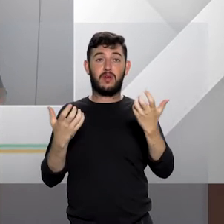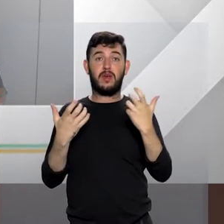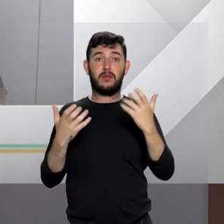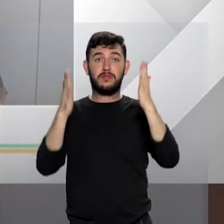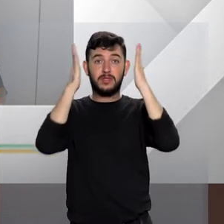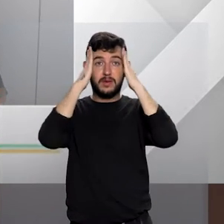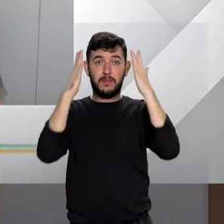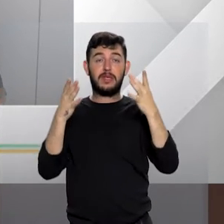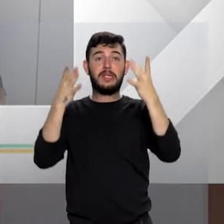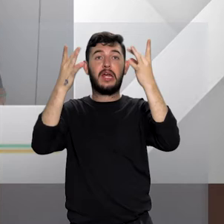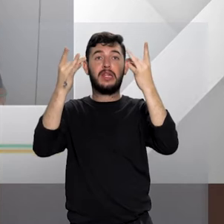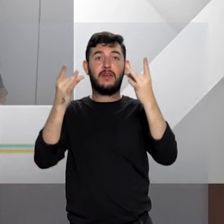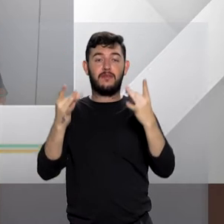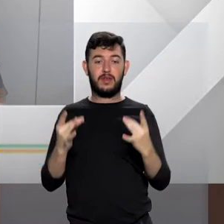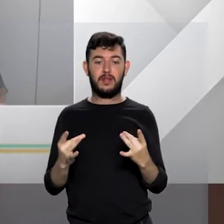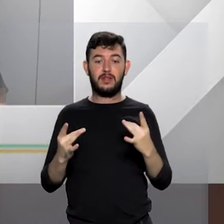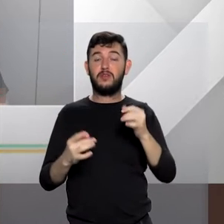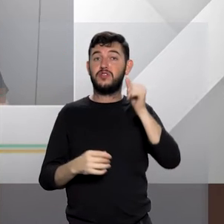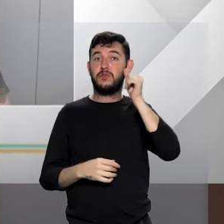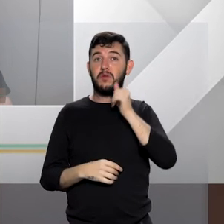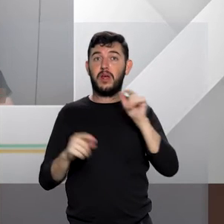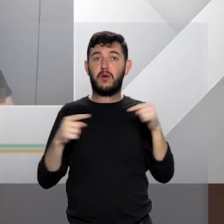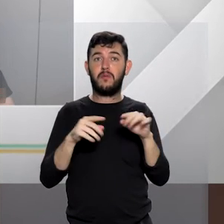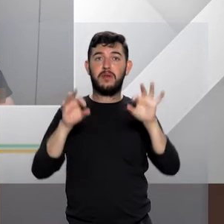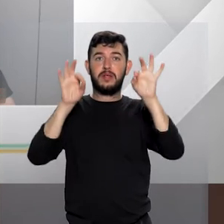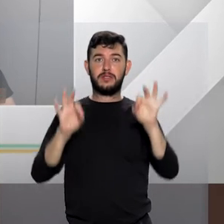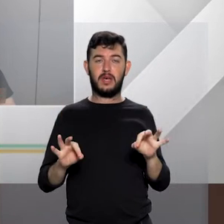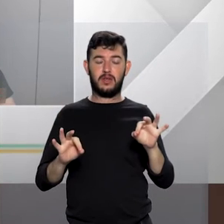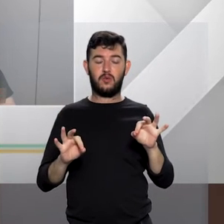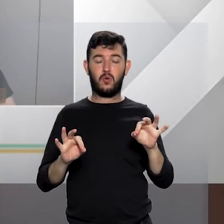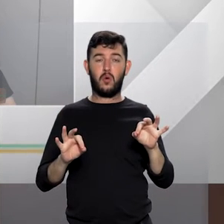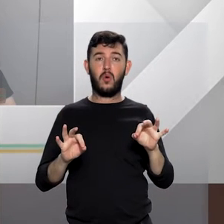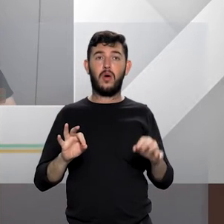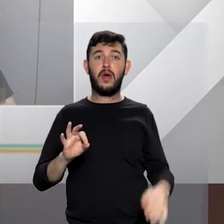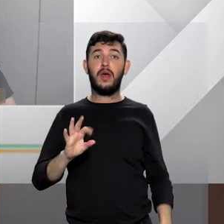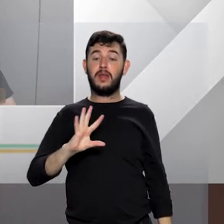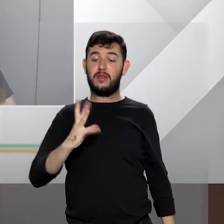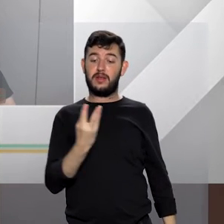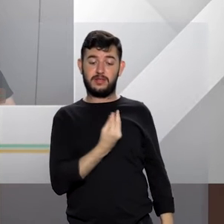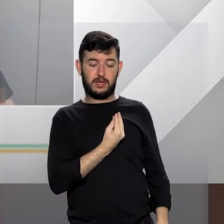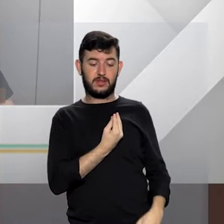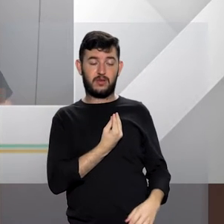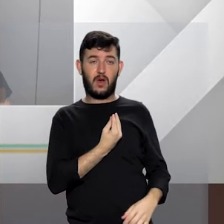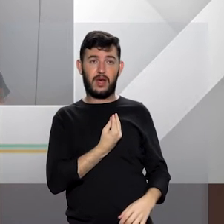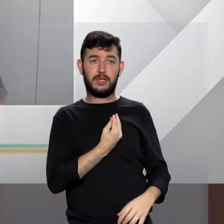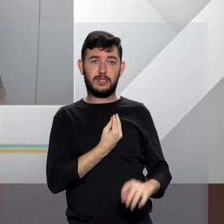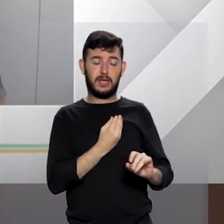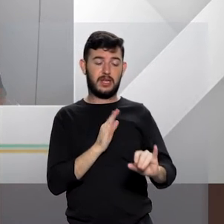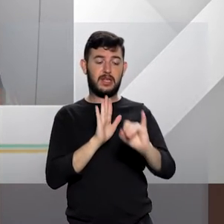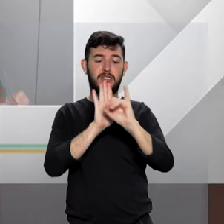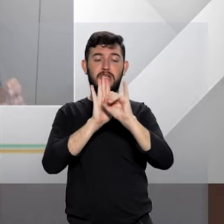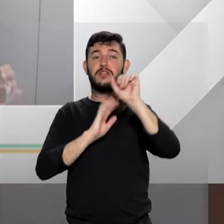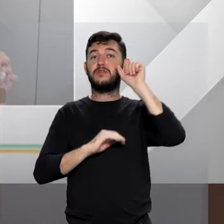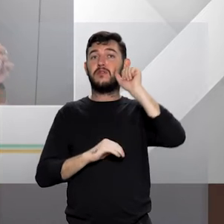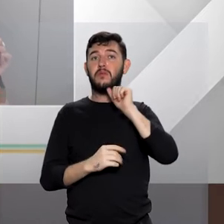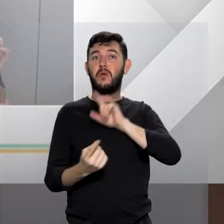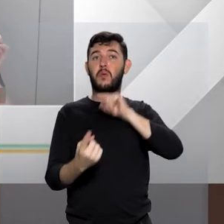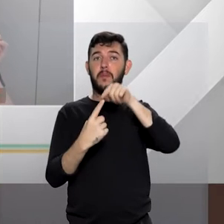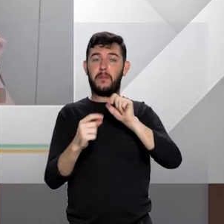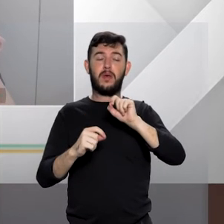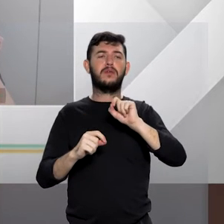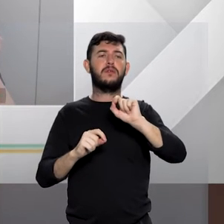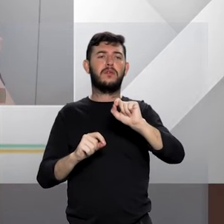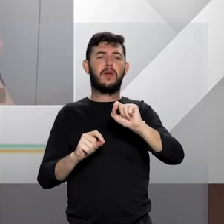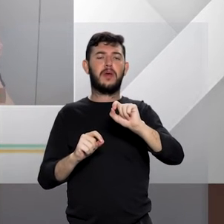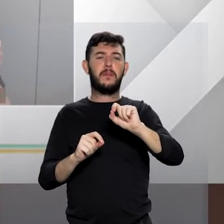abrange também transexuais que se identificam com gênero feminino para fim de aplicação das medidas protetivas de urgência? E, além